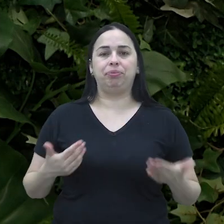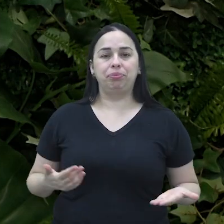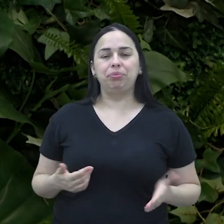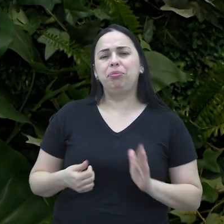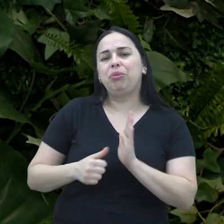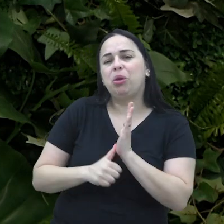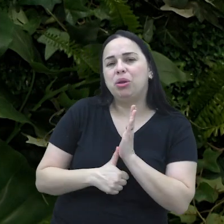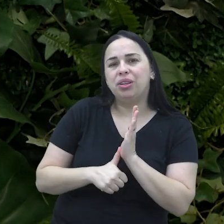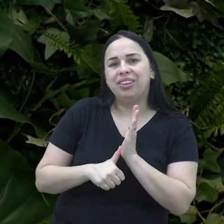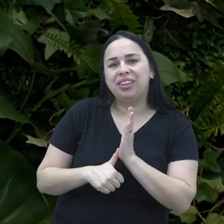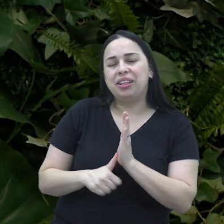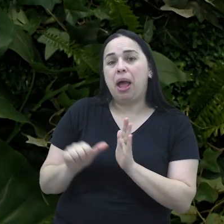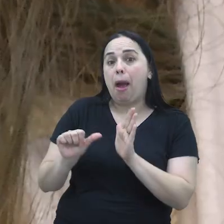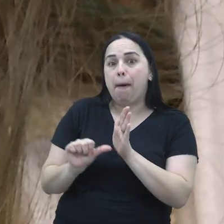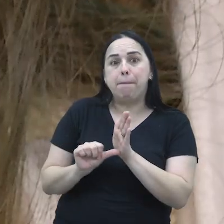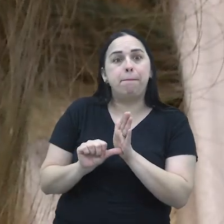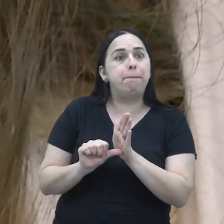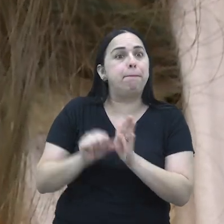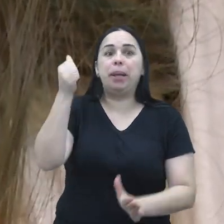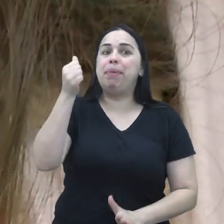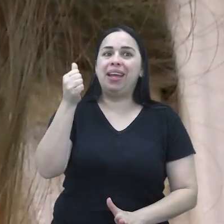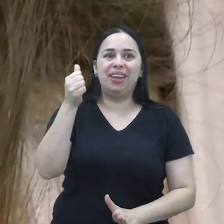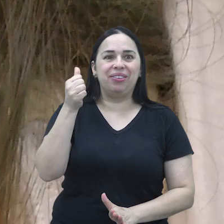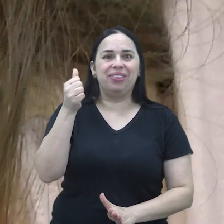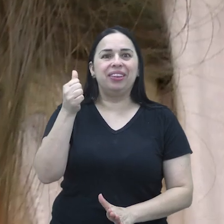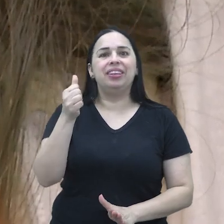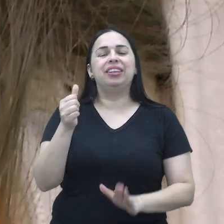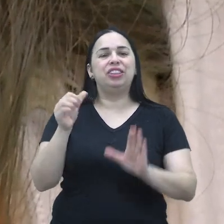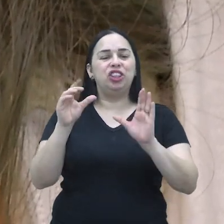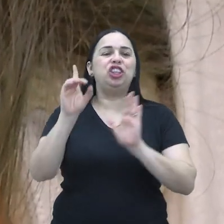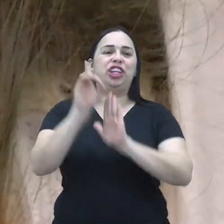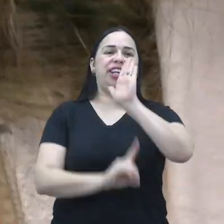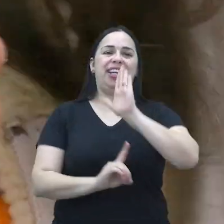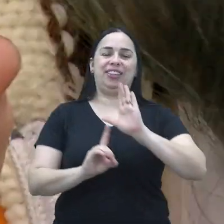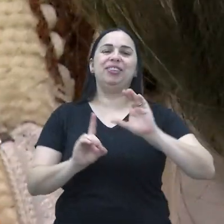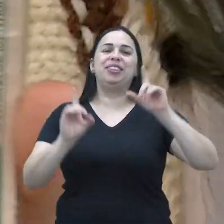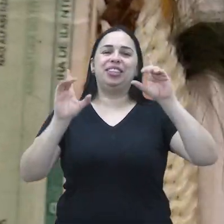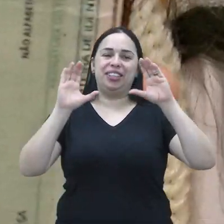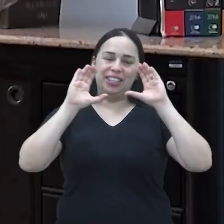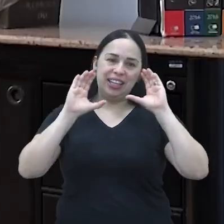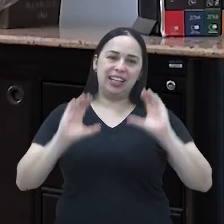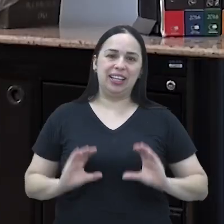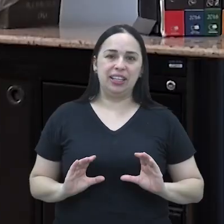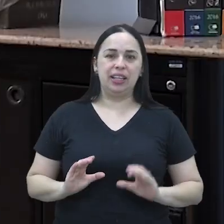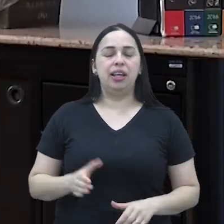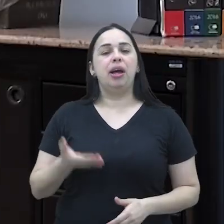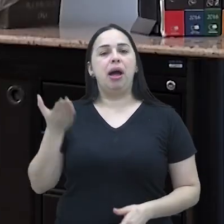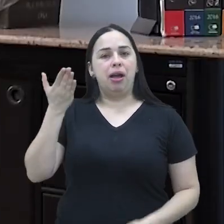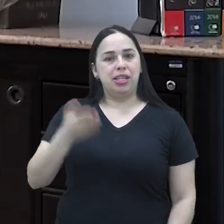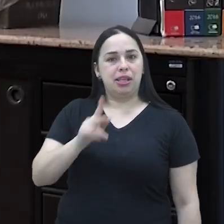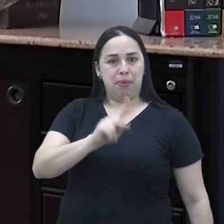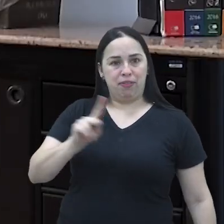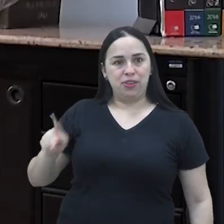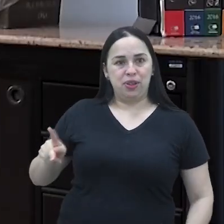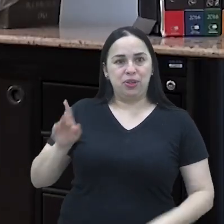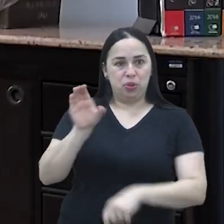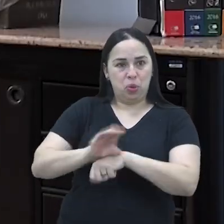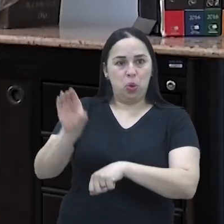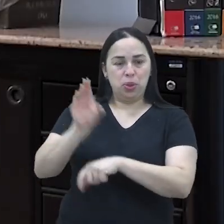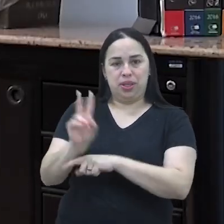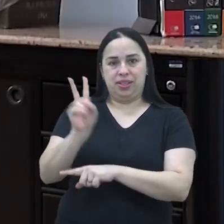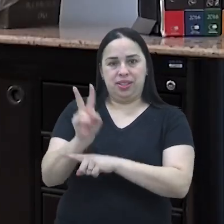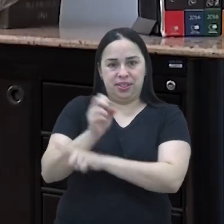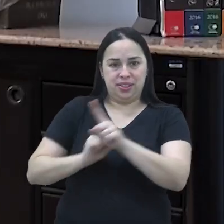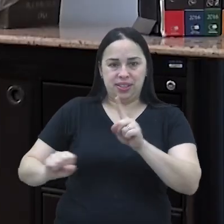tirado a documentação toda certinha. O RG é um dos primeiros acessos à cidadania, como destaca essa professora do